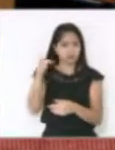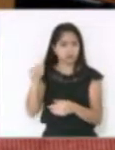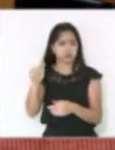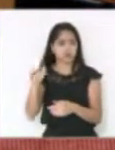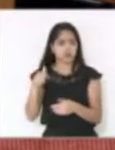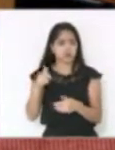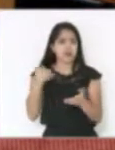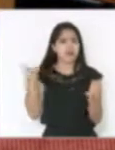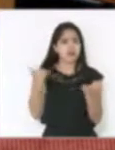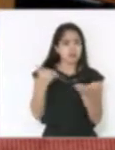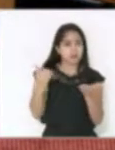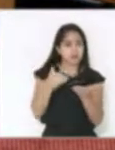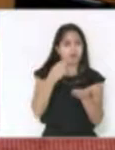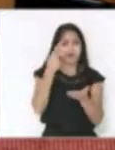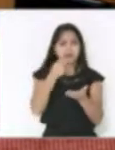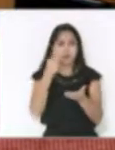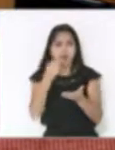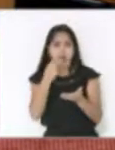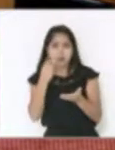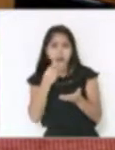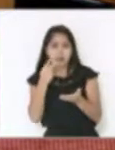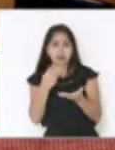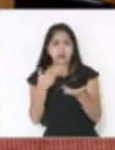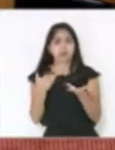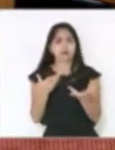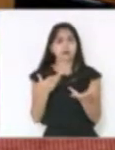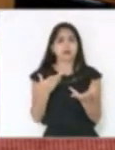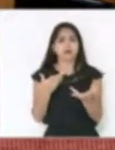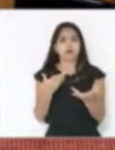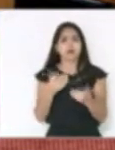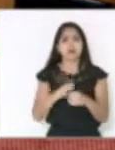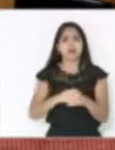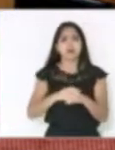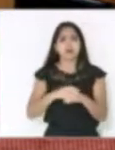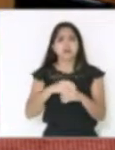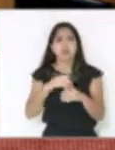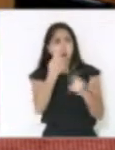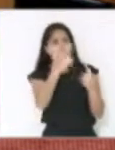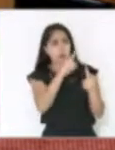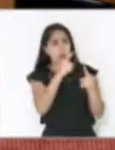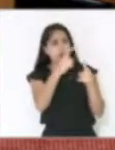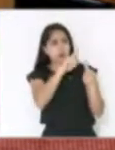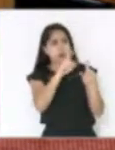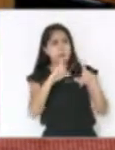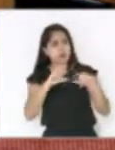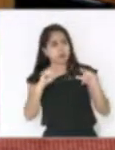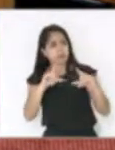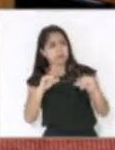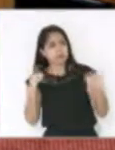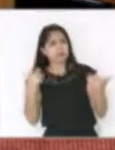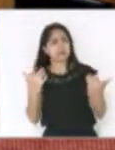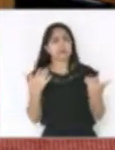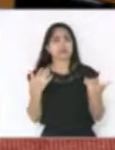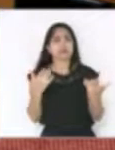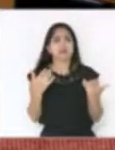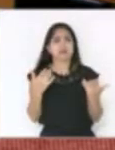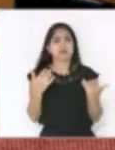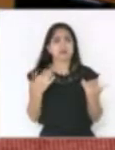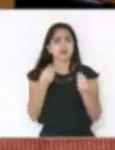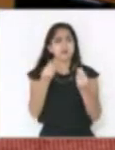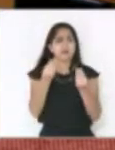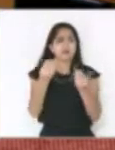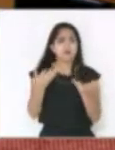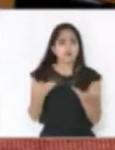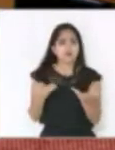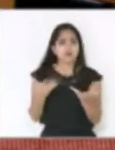não vem para cá fazer demagogia barata esse pessoal que só fala de Brasília ao invés de falar estão distantes do meu povo de Santa